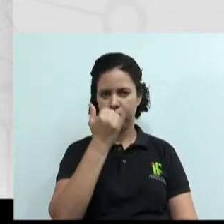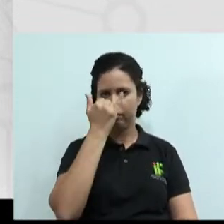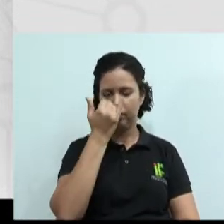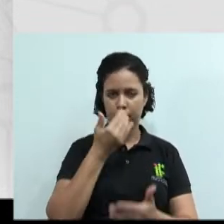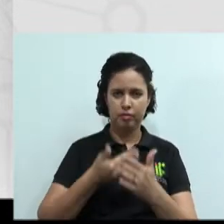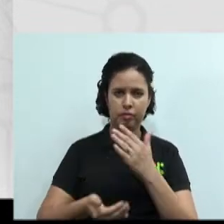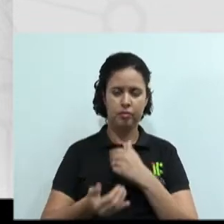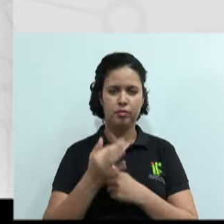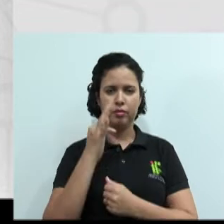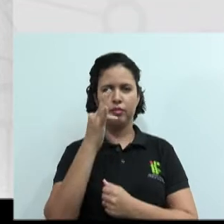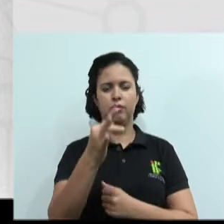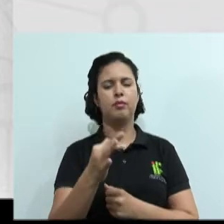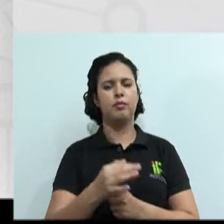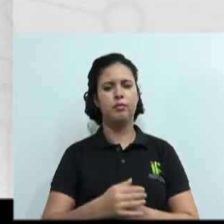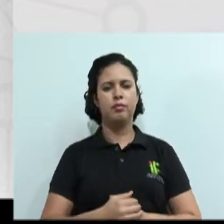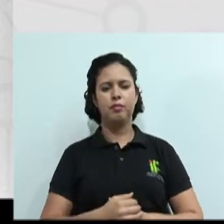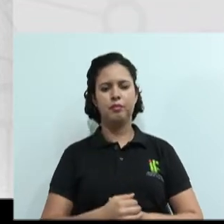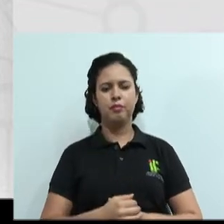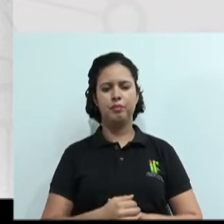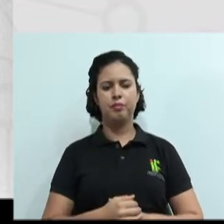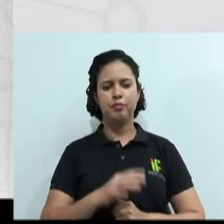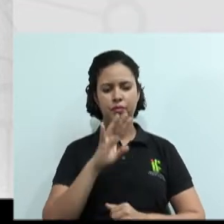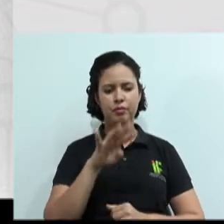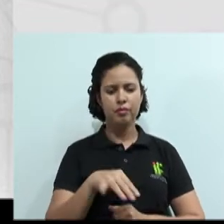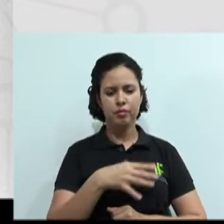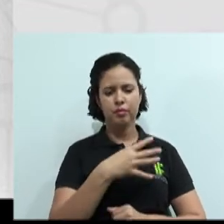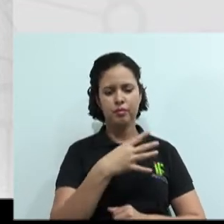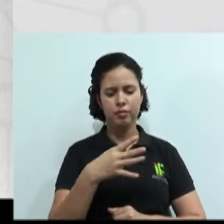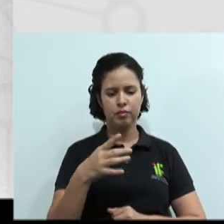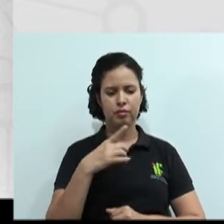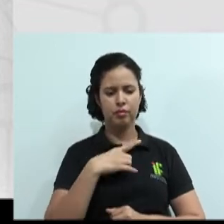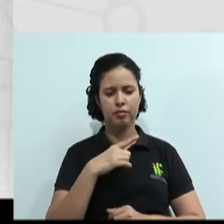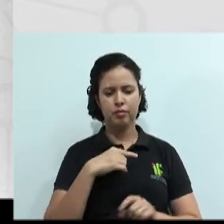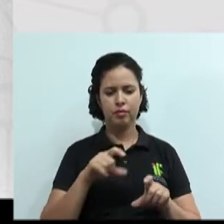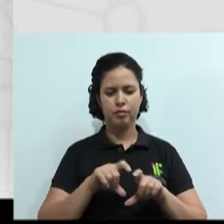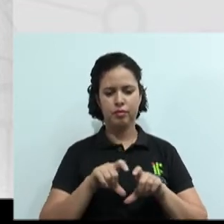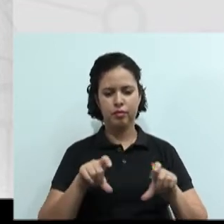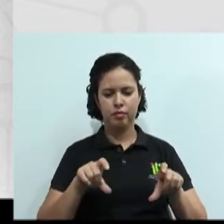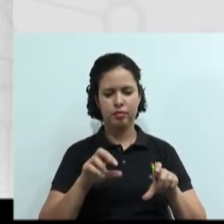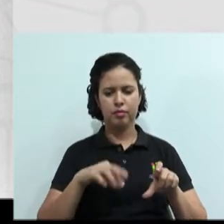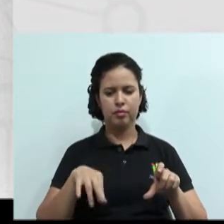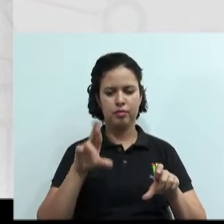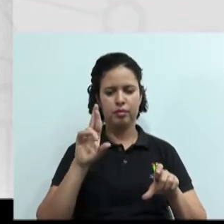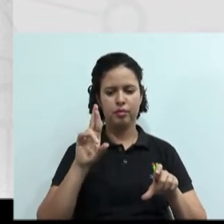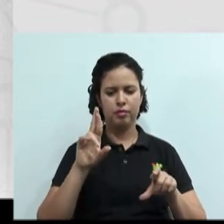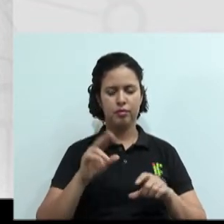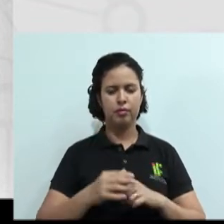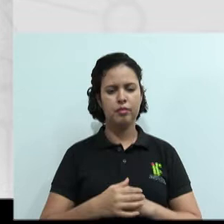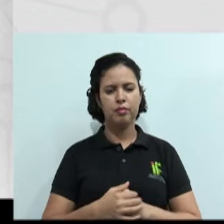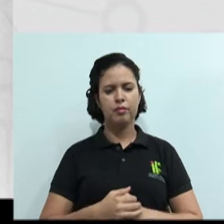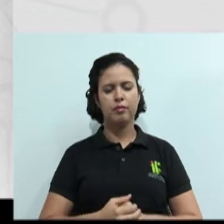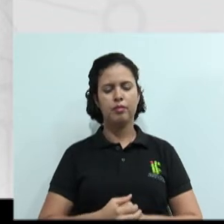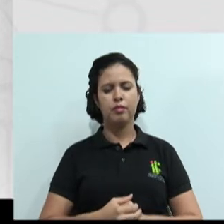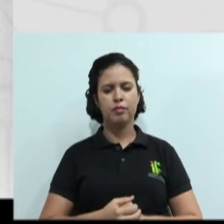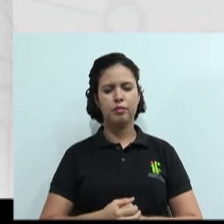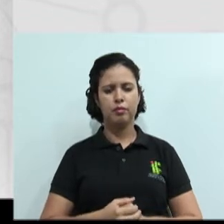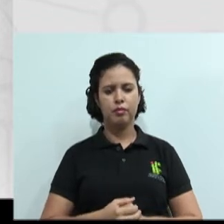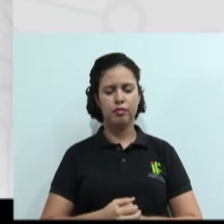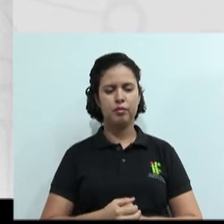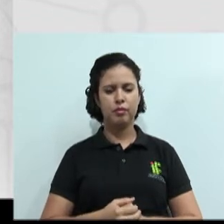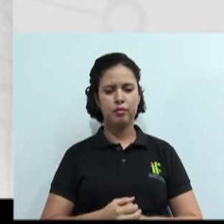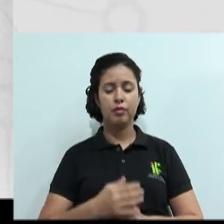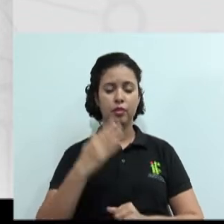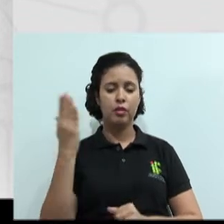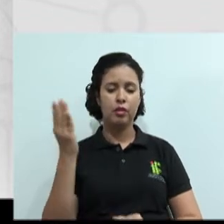futura, ok? Então esse quadro aí é do autor Vesula, que nós já trouxemos em outras aulas. Olha aqui um